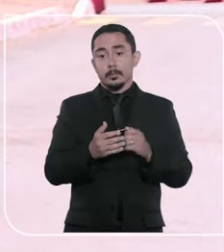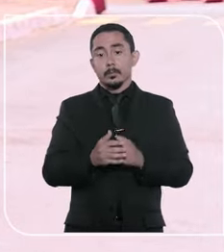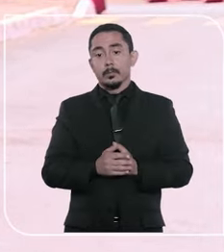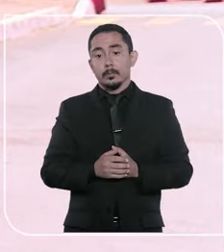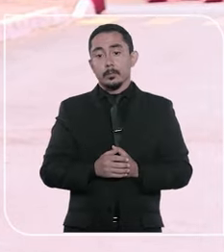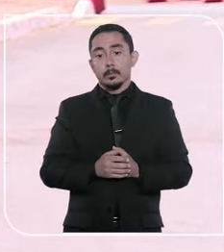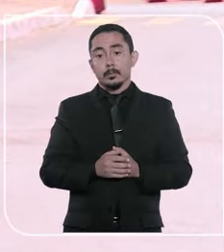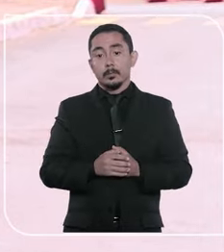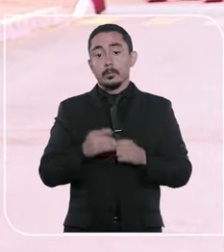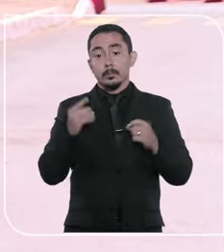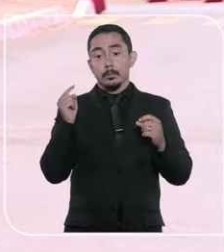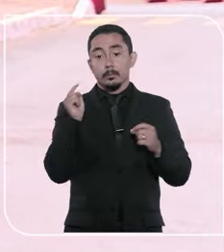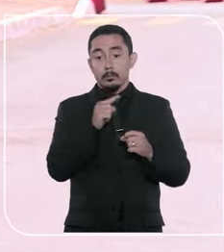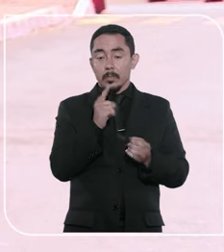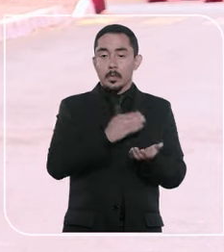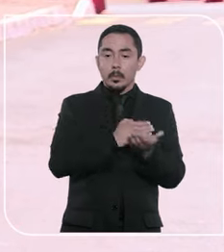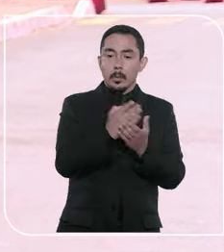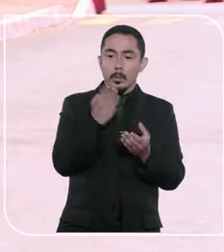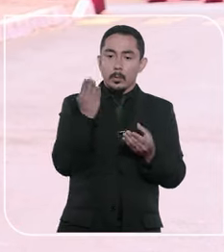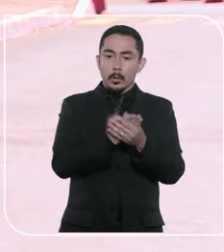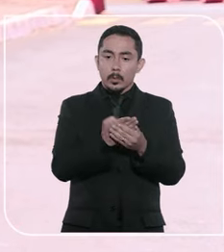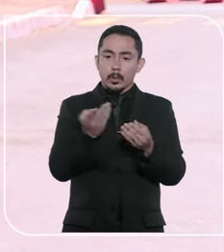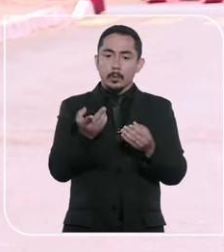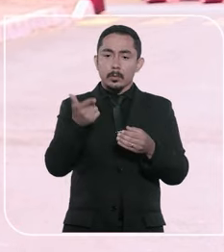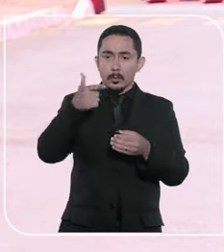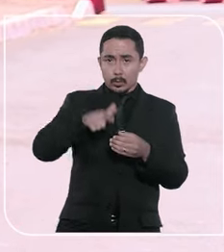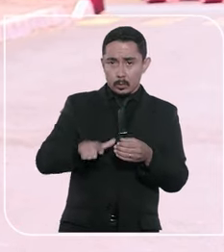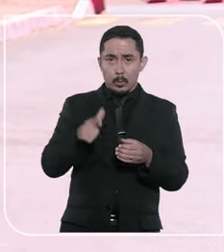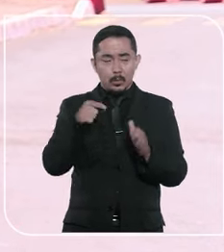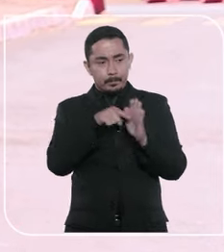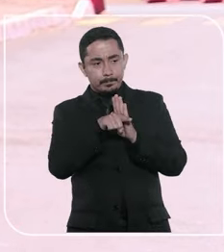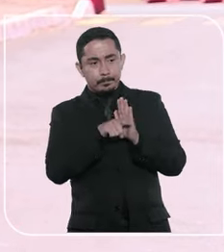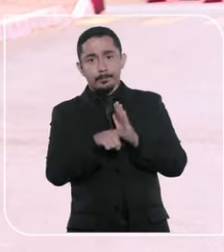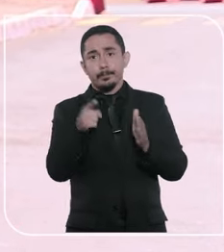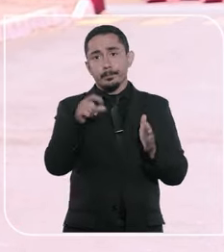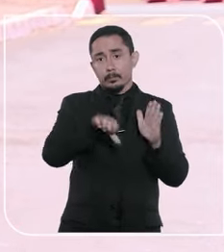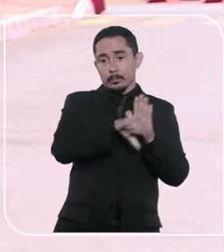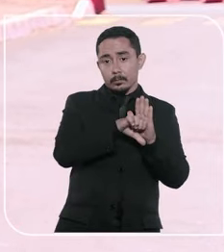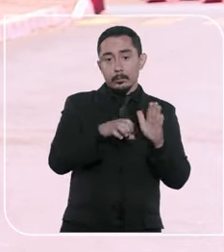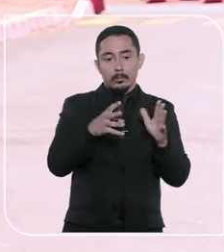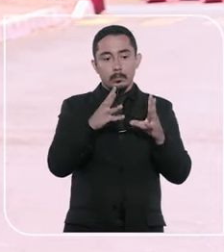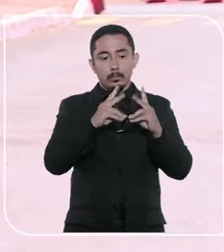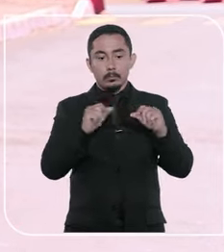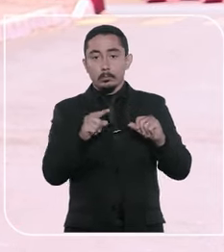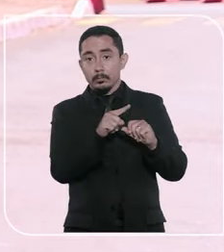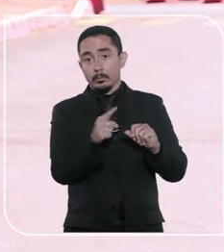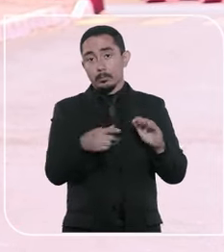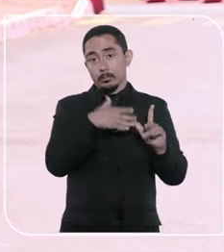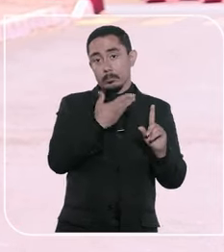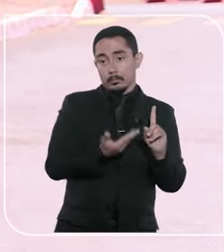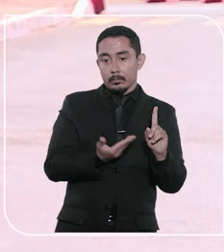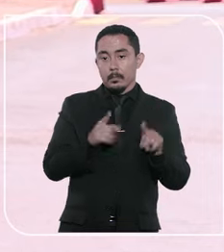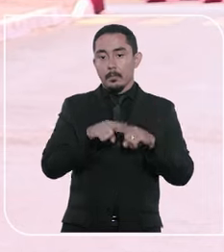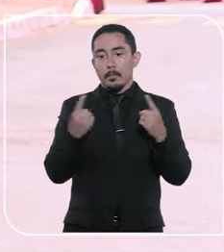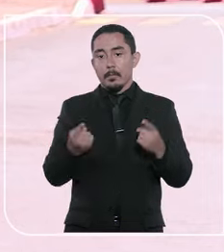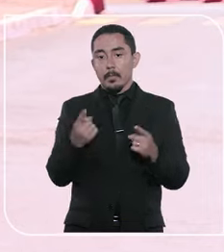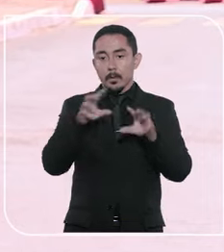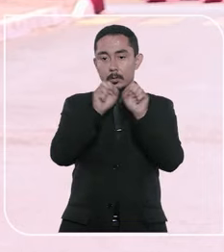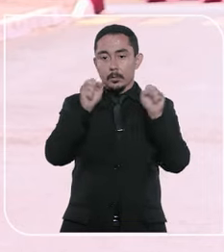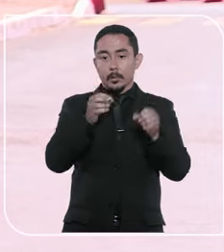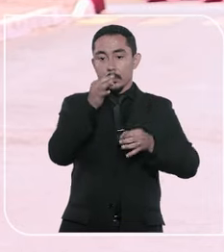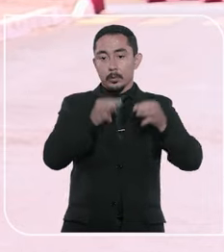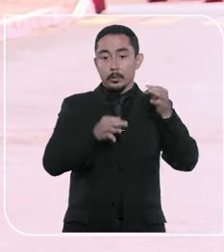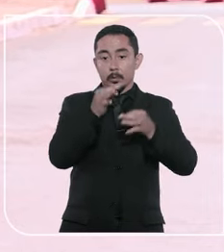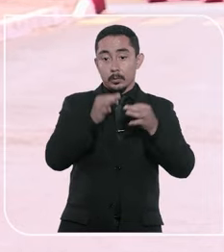reconheciam o acusado como autor dos crimes. E diante disso, foi iniciado um processo de revisão criminal, buscando a absolvição do réu.